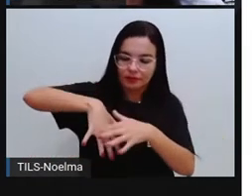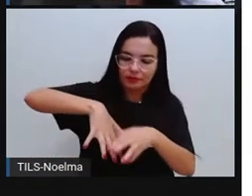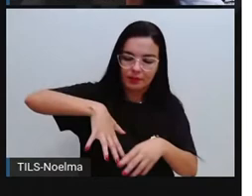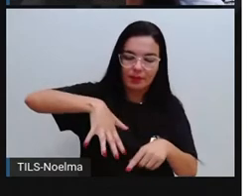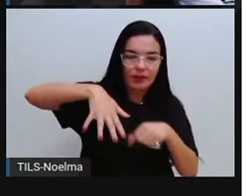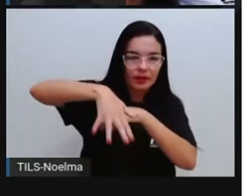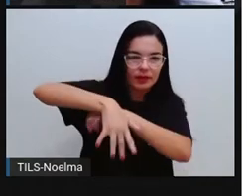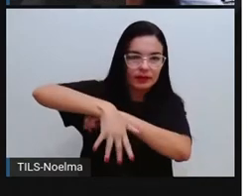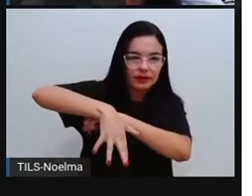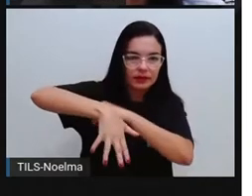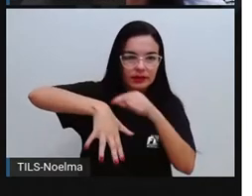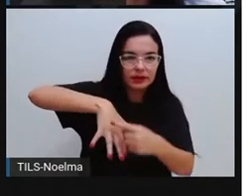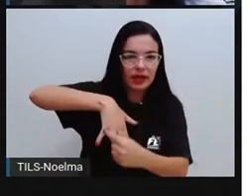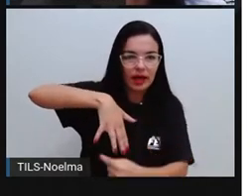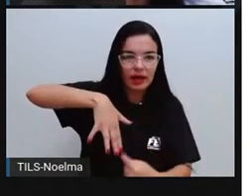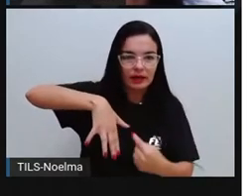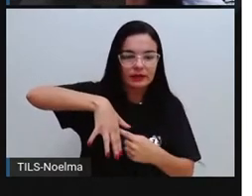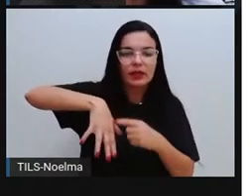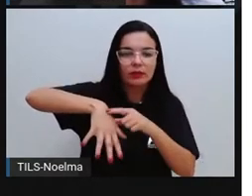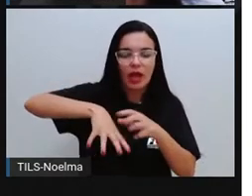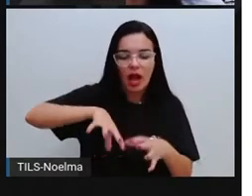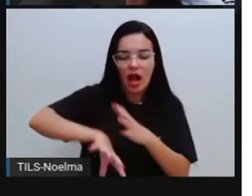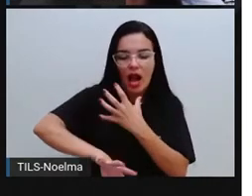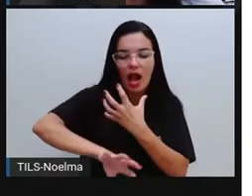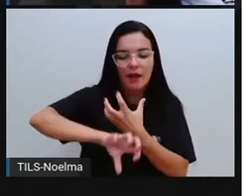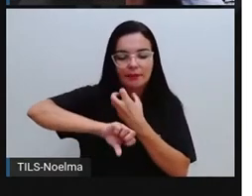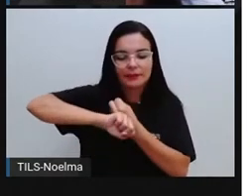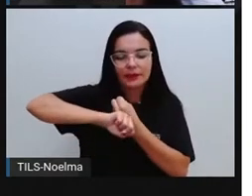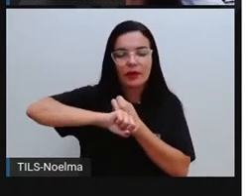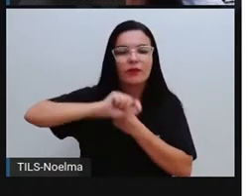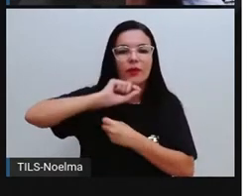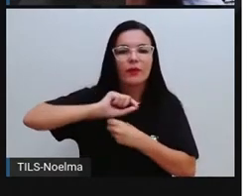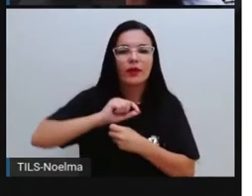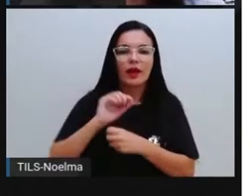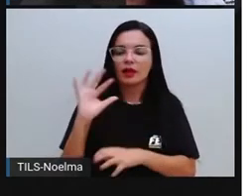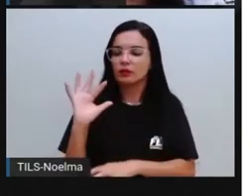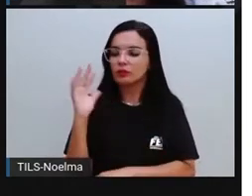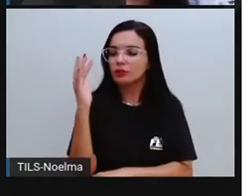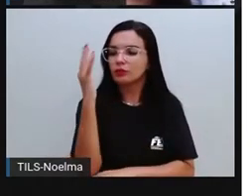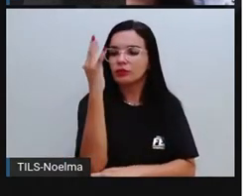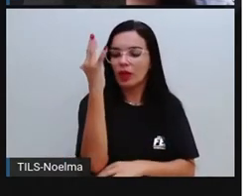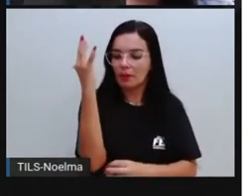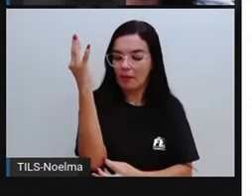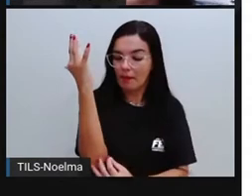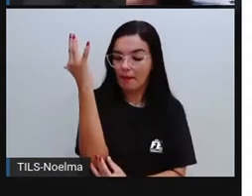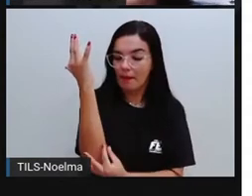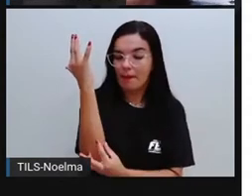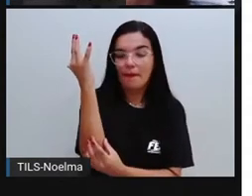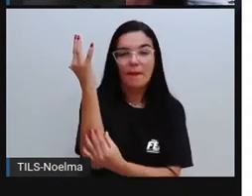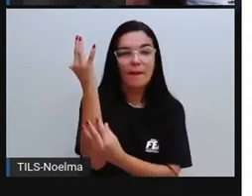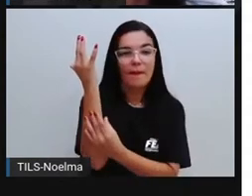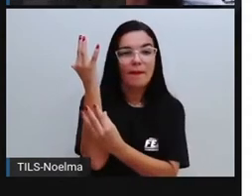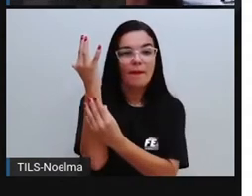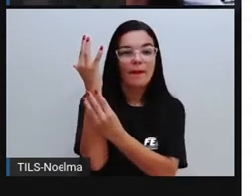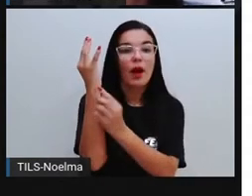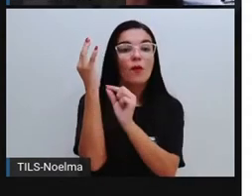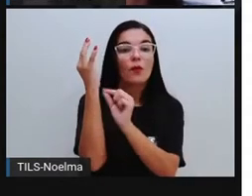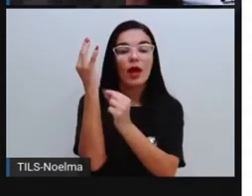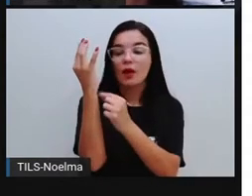elementos. E dentro da planta, junto com a absorção, que já é o papel das folhas agora,